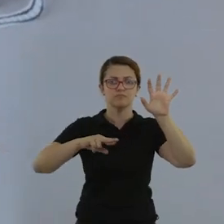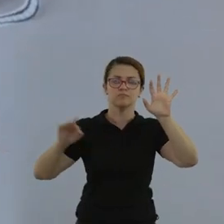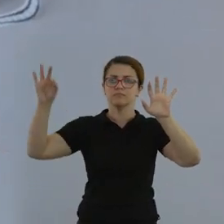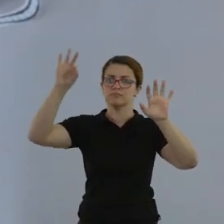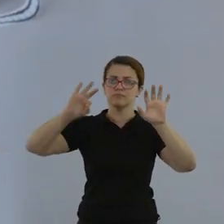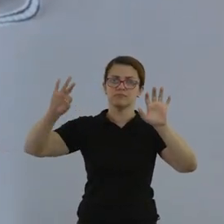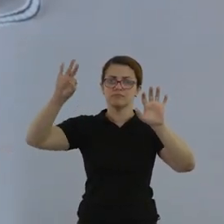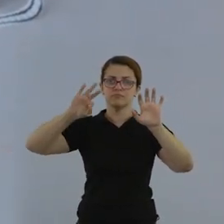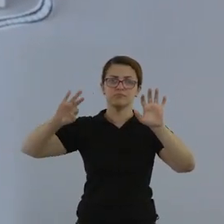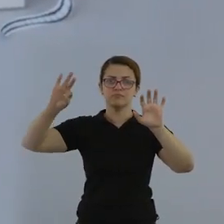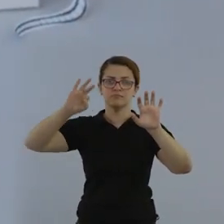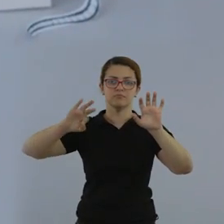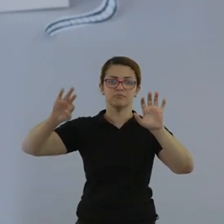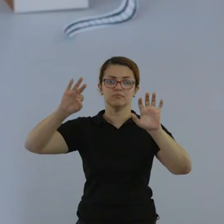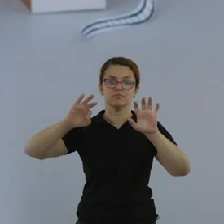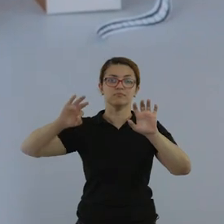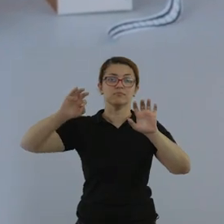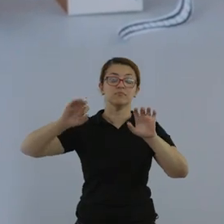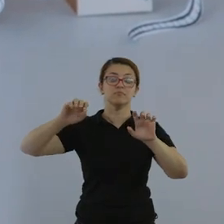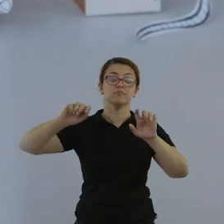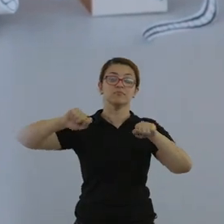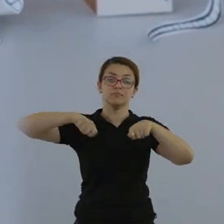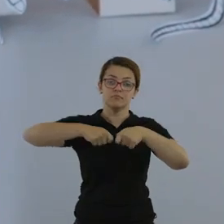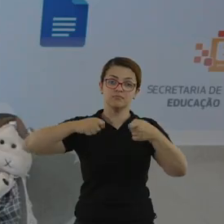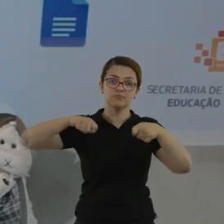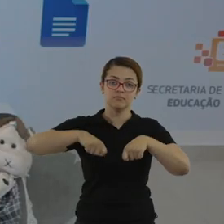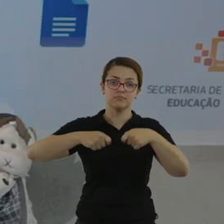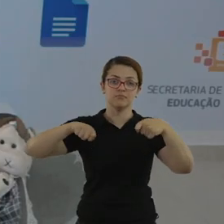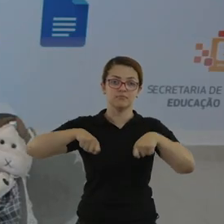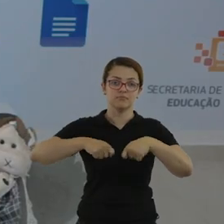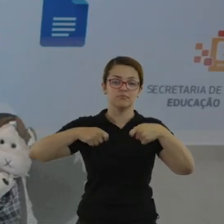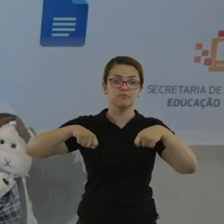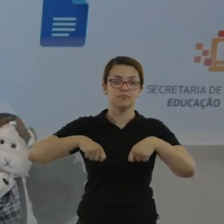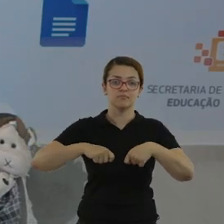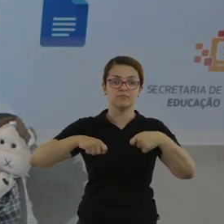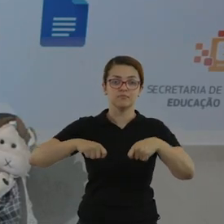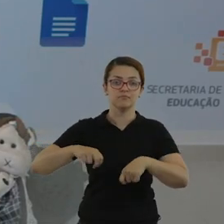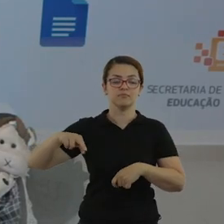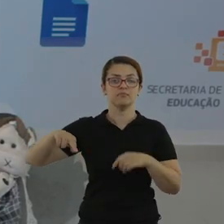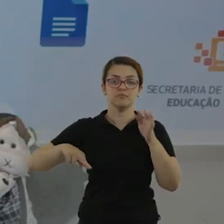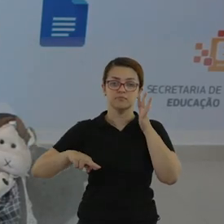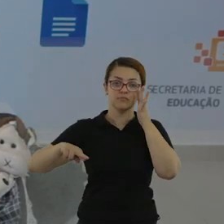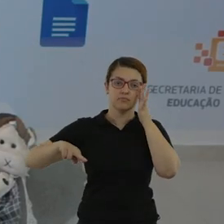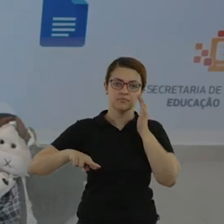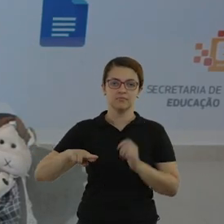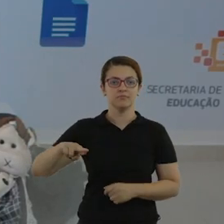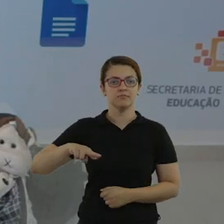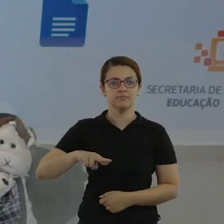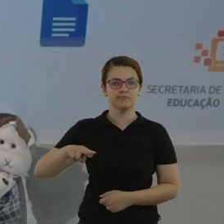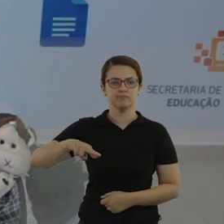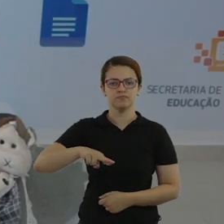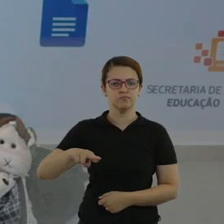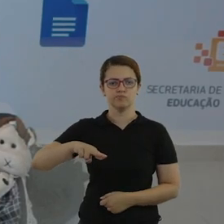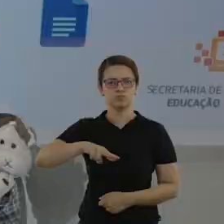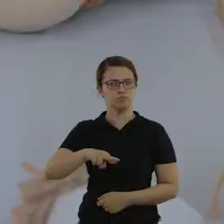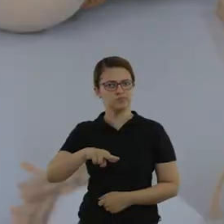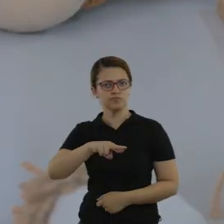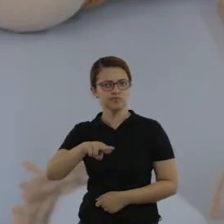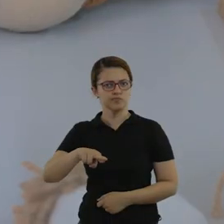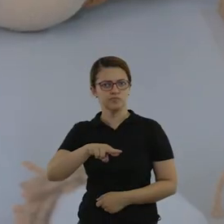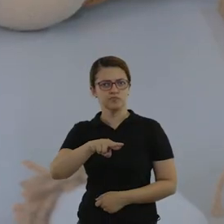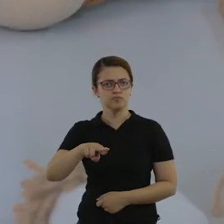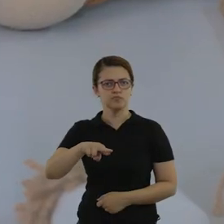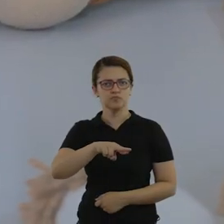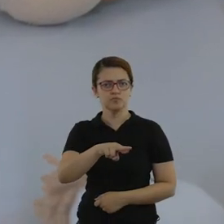O rato na aranha, aranha na mosca, mosca na velha, a velha afiar. Estava o rato em seu lugar,